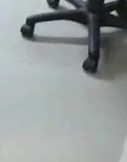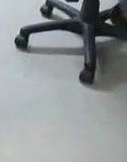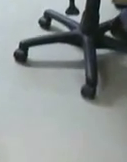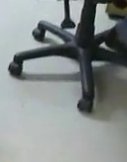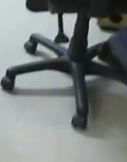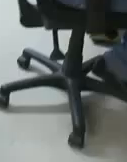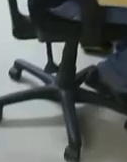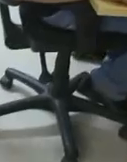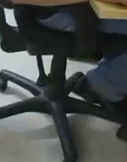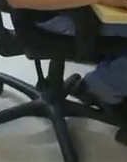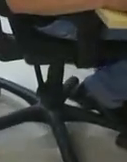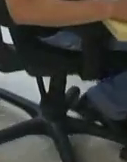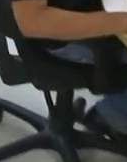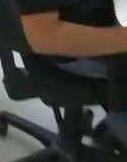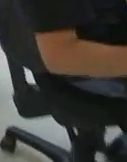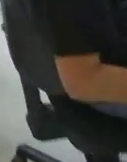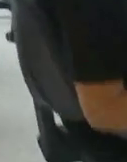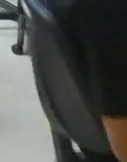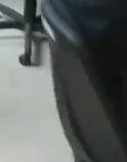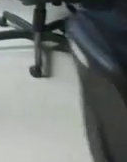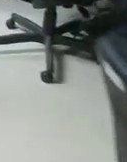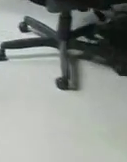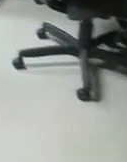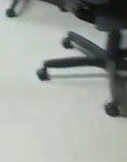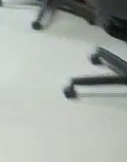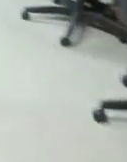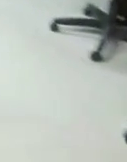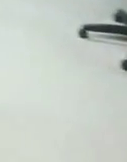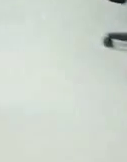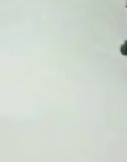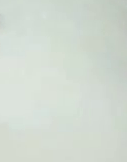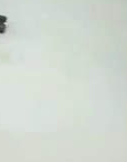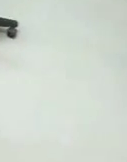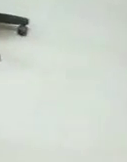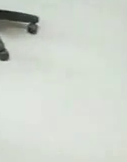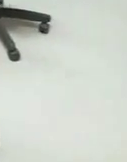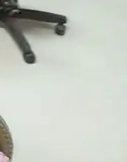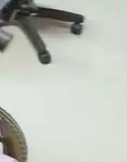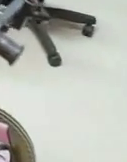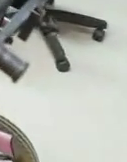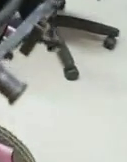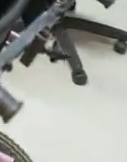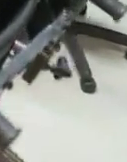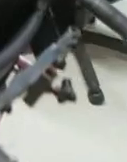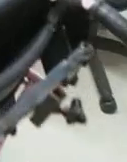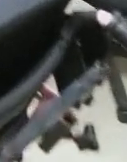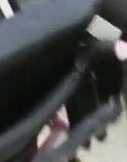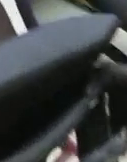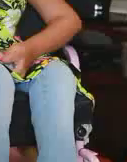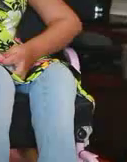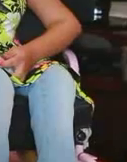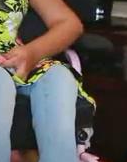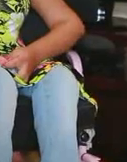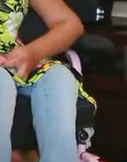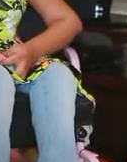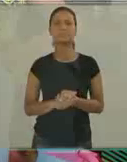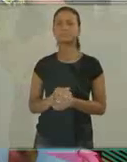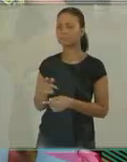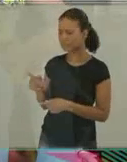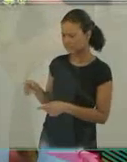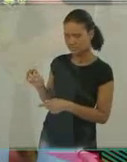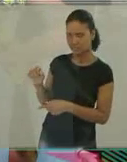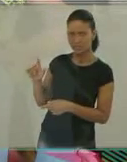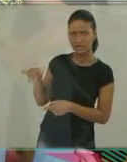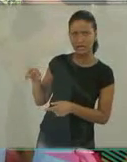atrapalhe. Em sua cadeira motorizada rosa, Elane entra em uma sala com computadores e chega à mesa. Elane,